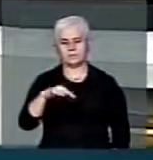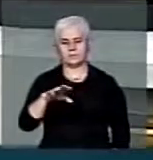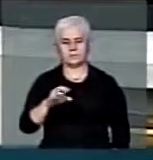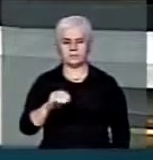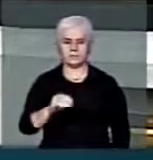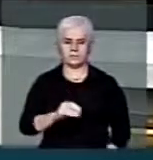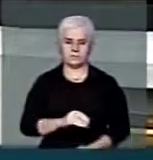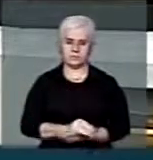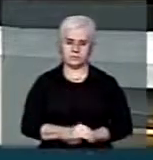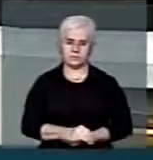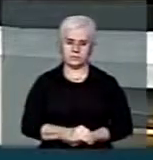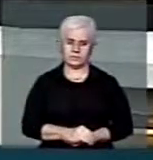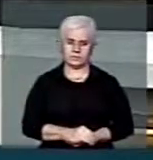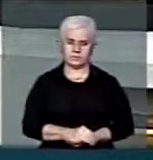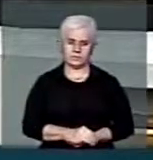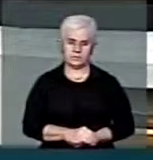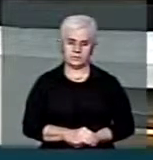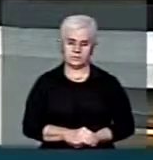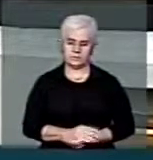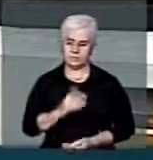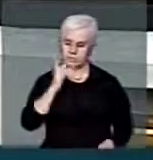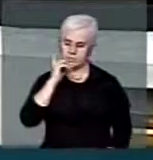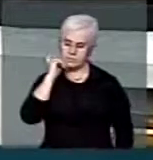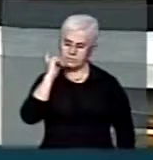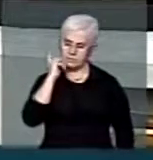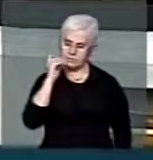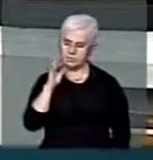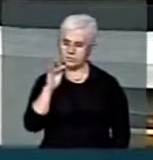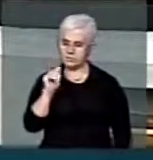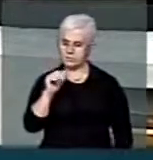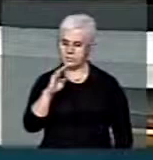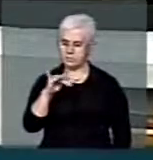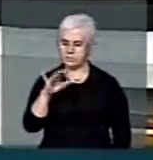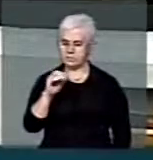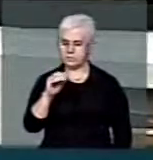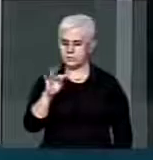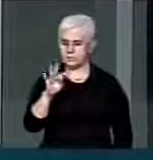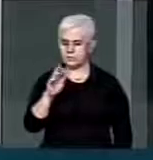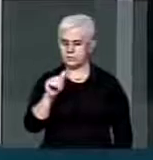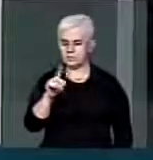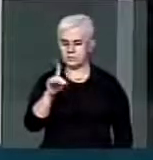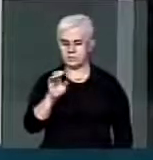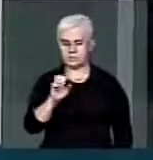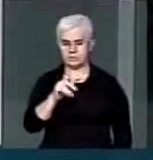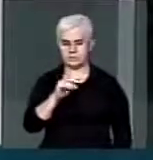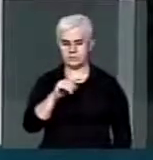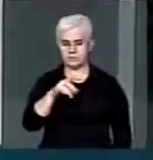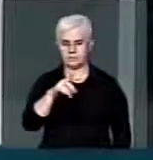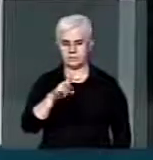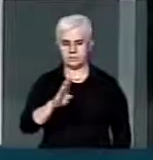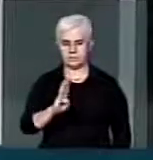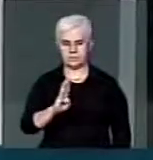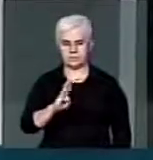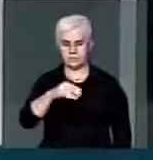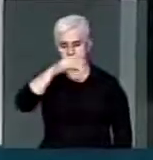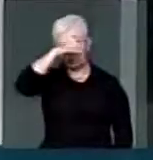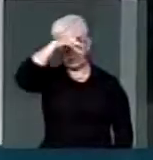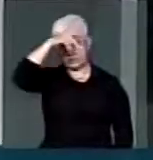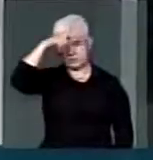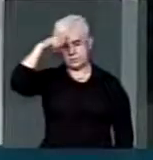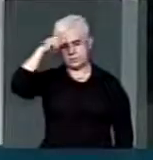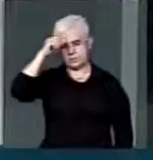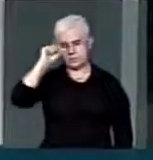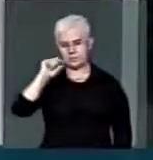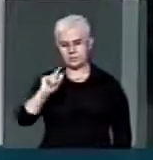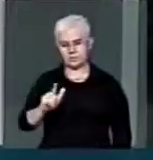Concedo a palavra ao ilustre deputado Fábio Trade, PMDB, Mato Grosso